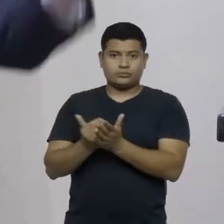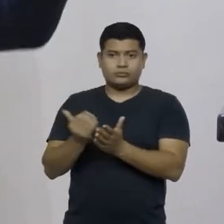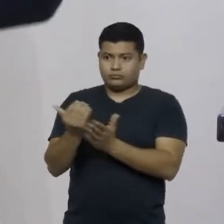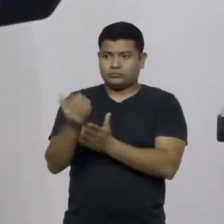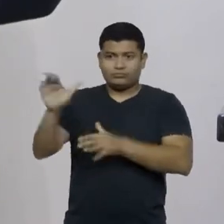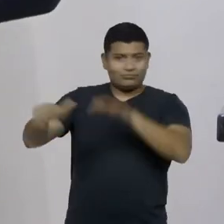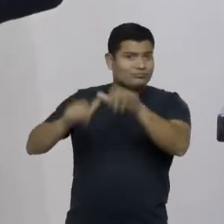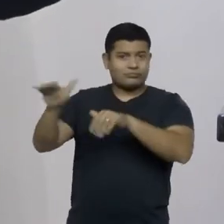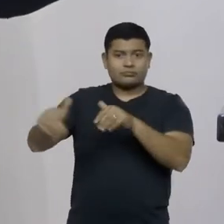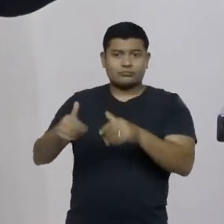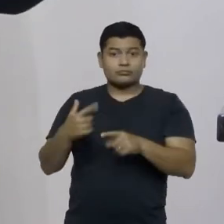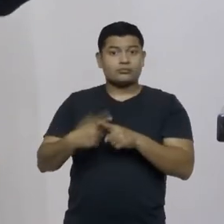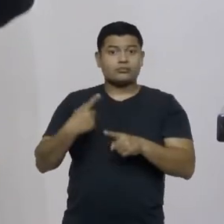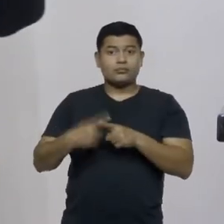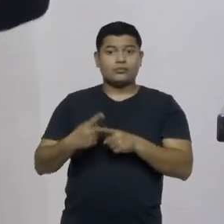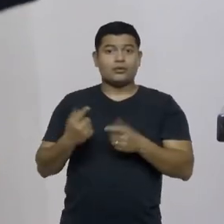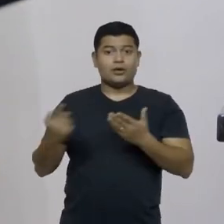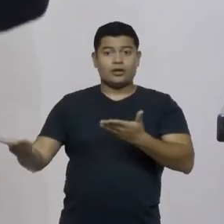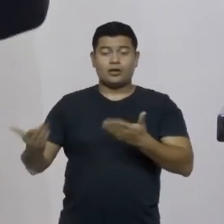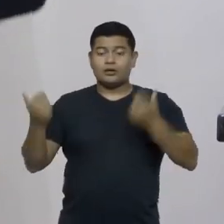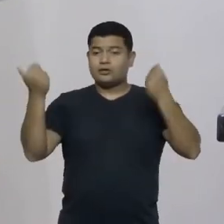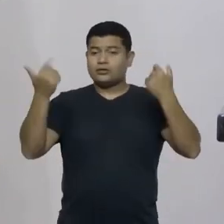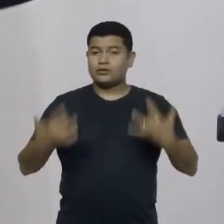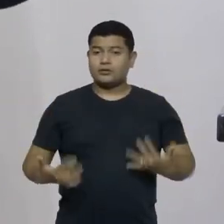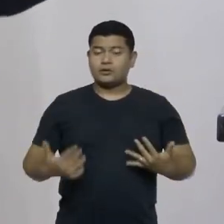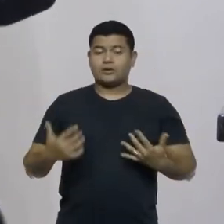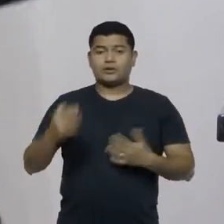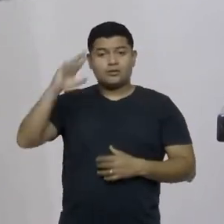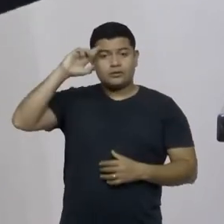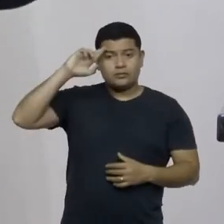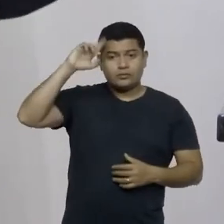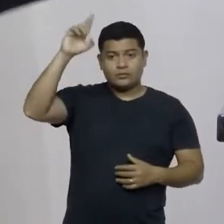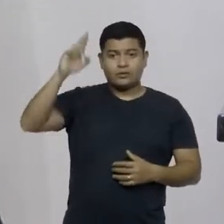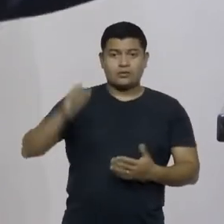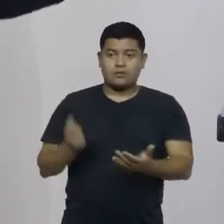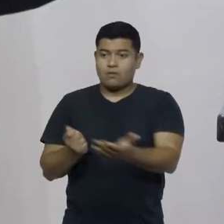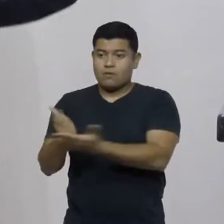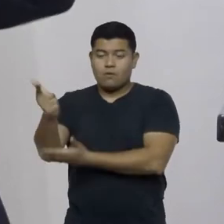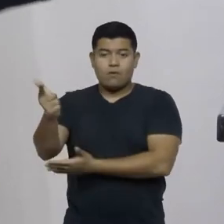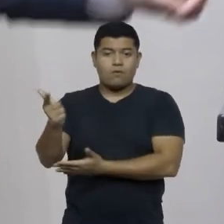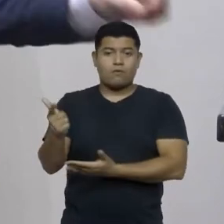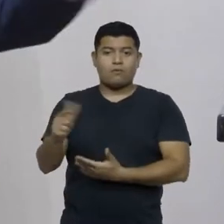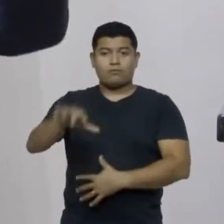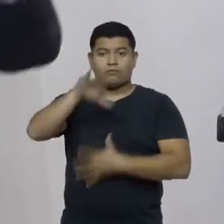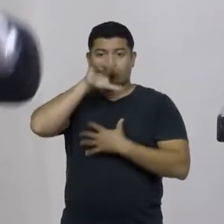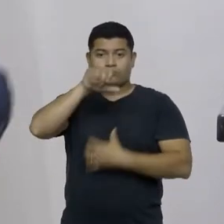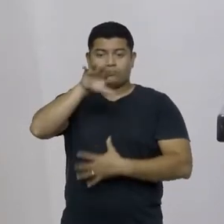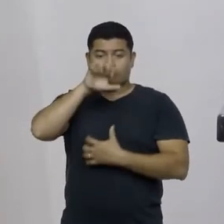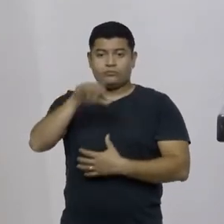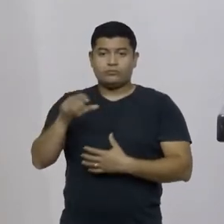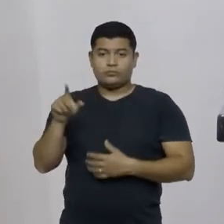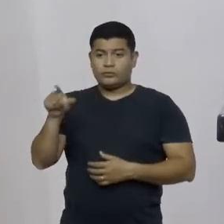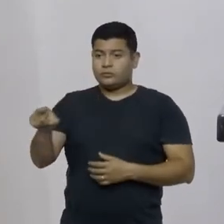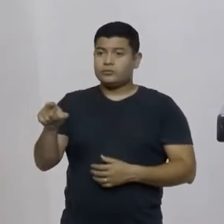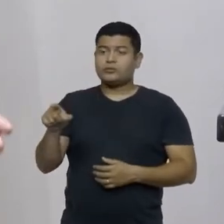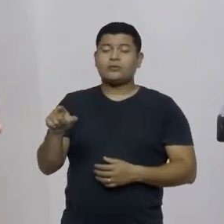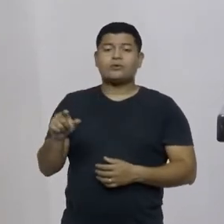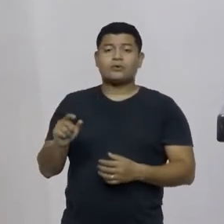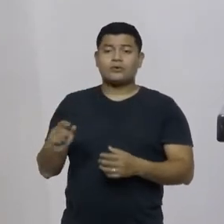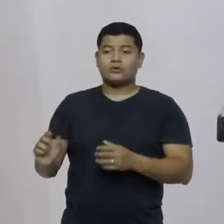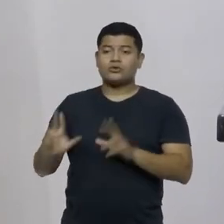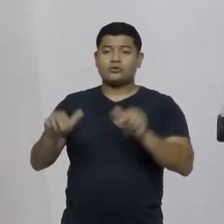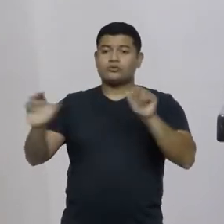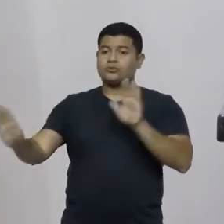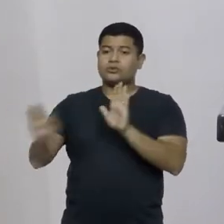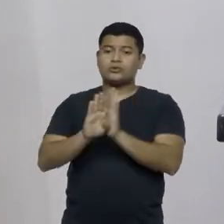ele não se empenha para dizer quem foram os responsáveis pela compra dos respiradores fantasmas? Por que ele não faz